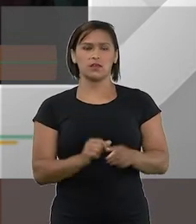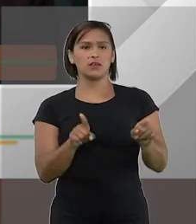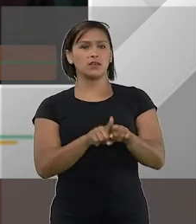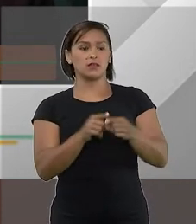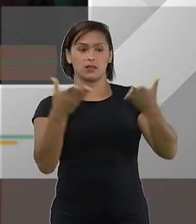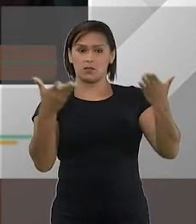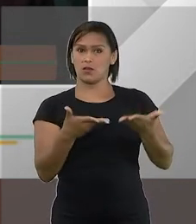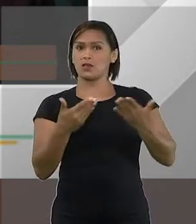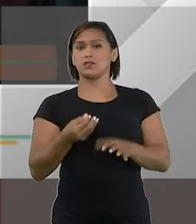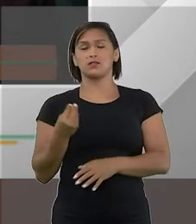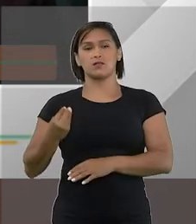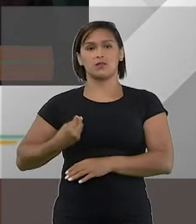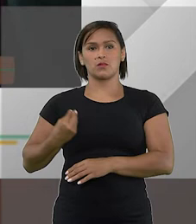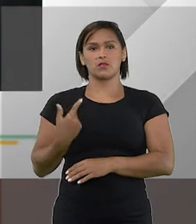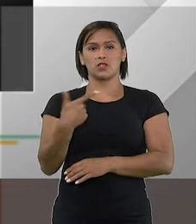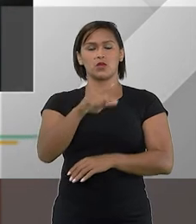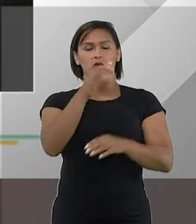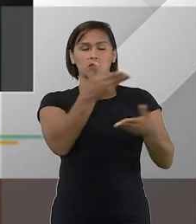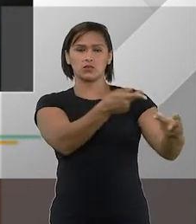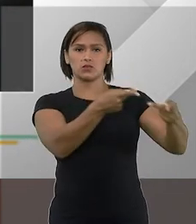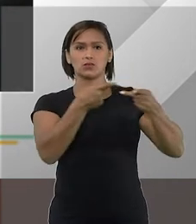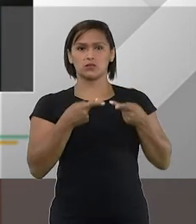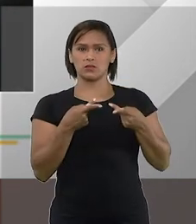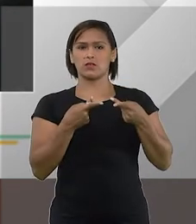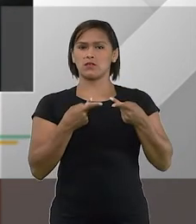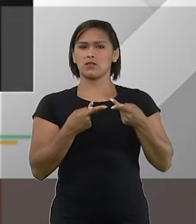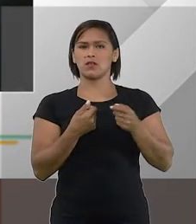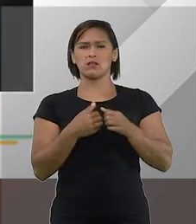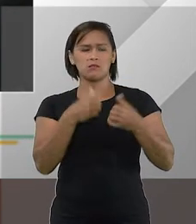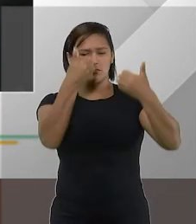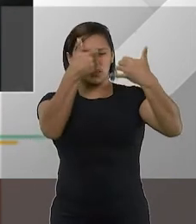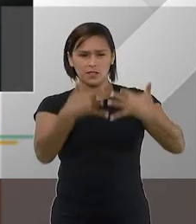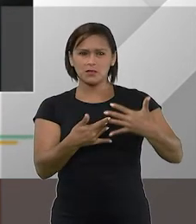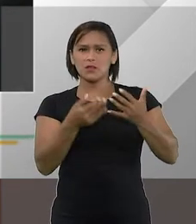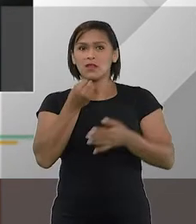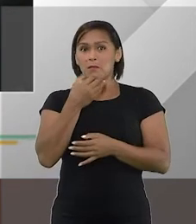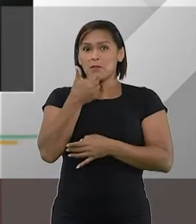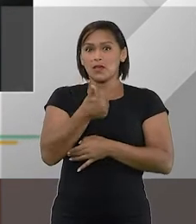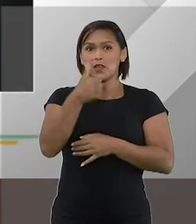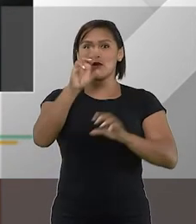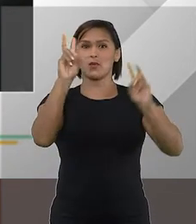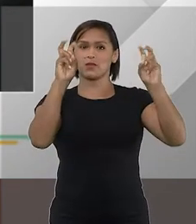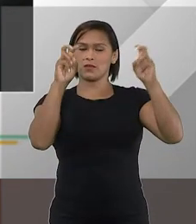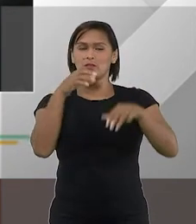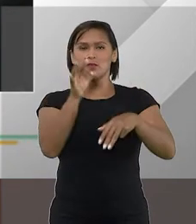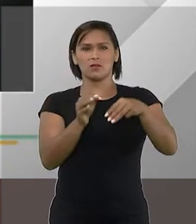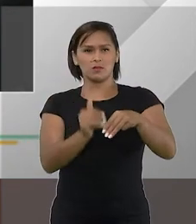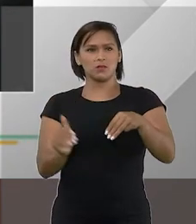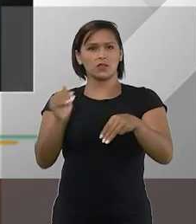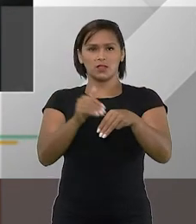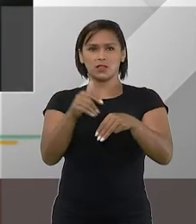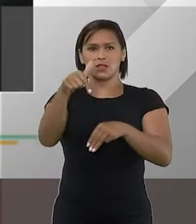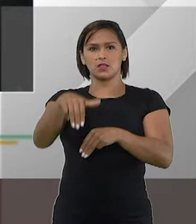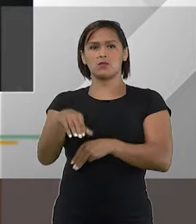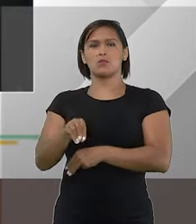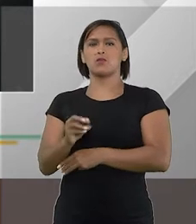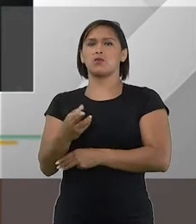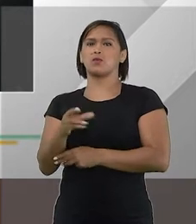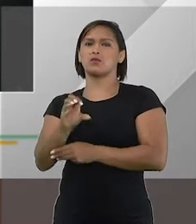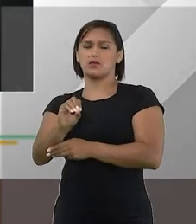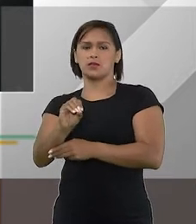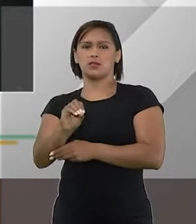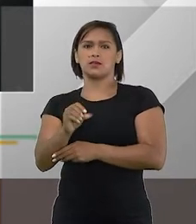Também já estão aqui com a gente os nossos convidados para ajudar a esclarecer esse tema. O ministro do Superior Tribunal de